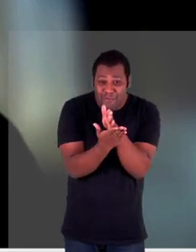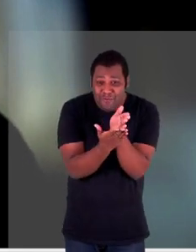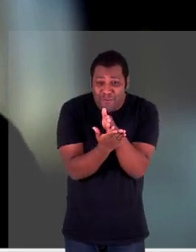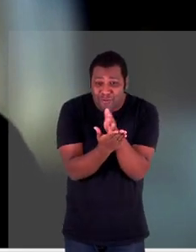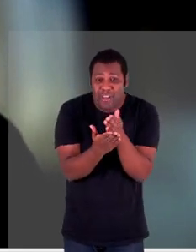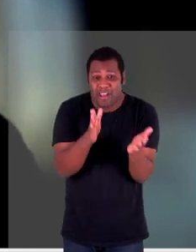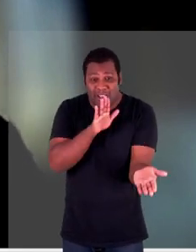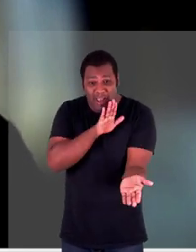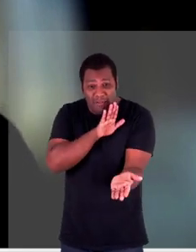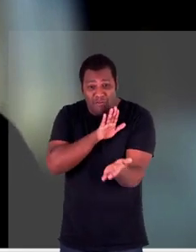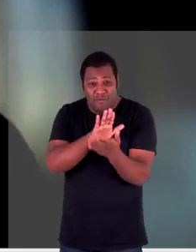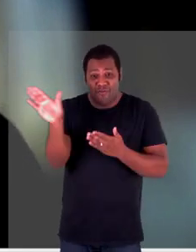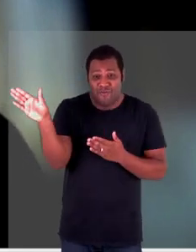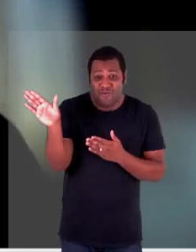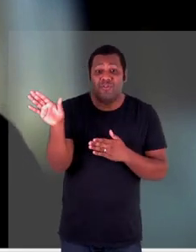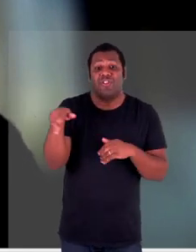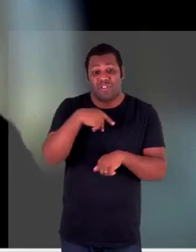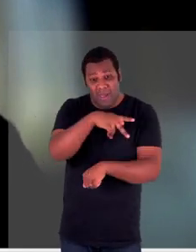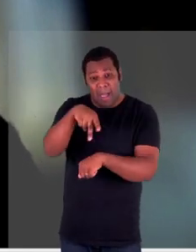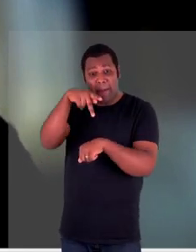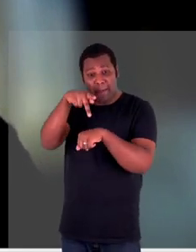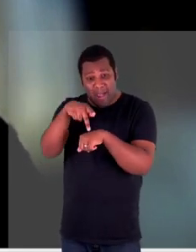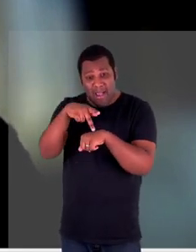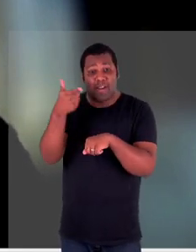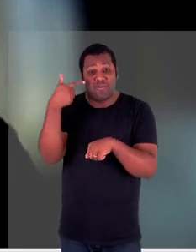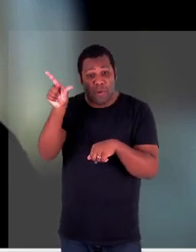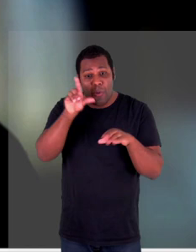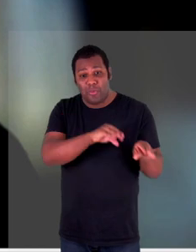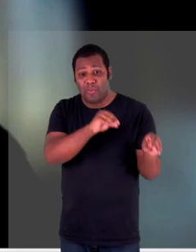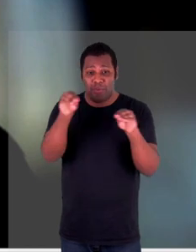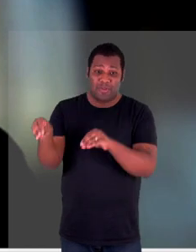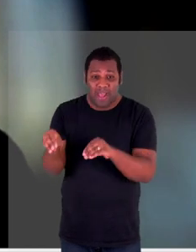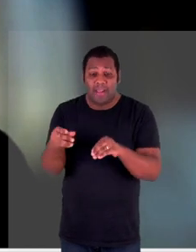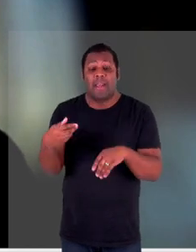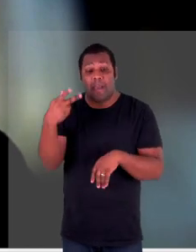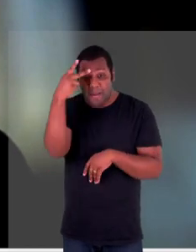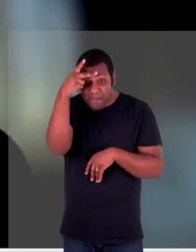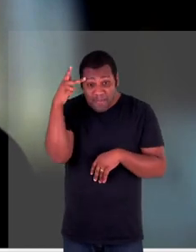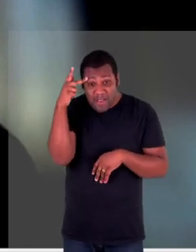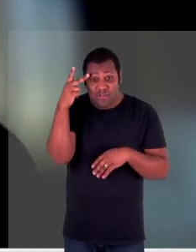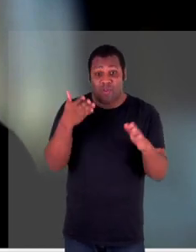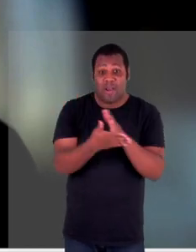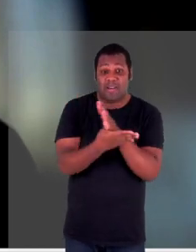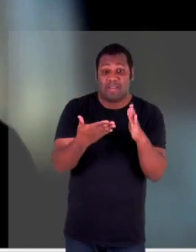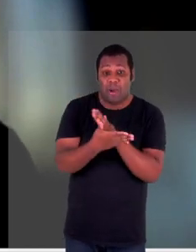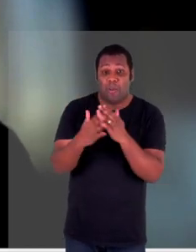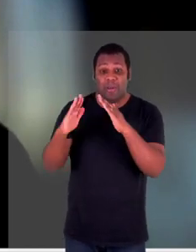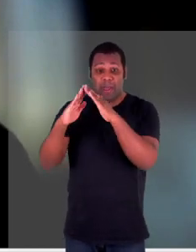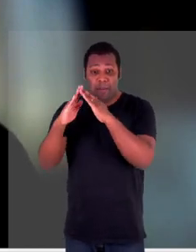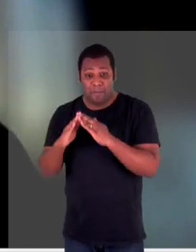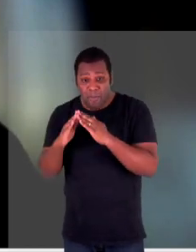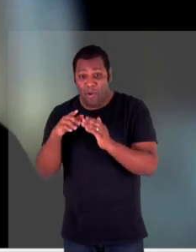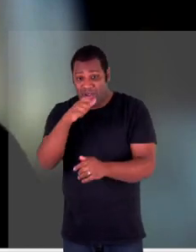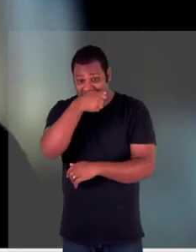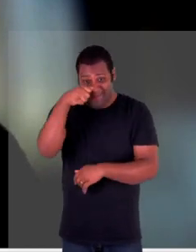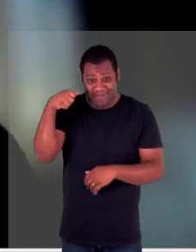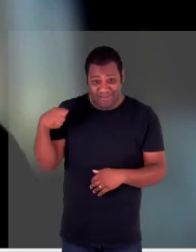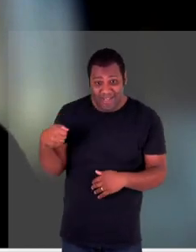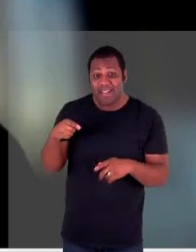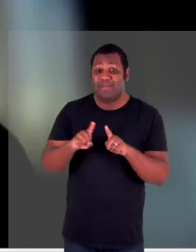em algum outro país alguns tendo inclusive indo para o Brasil e se alocado por vários estados